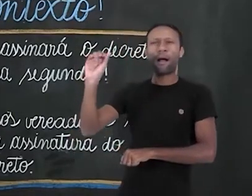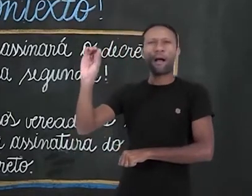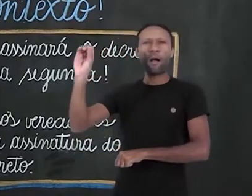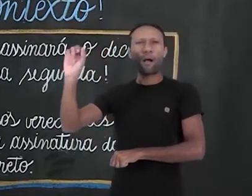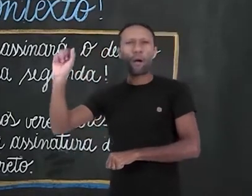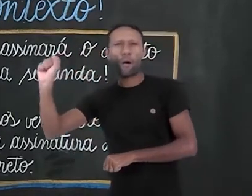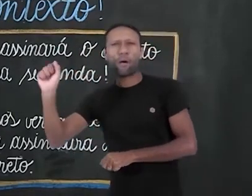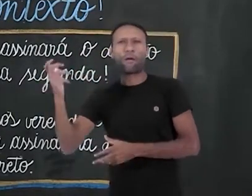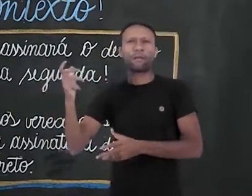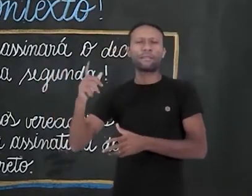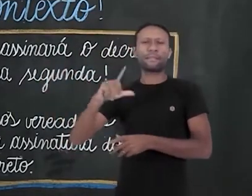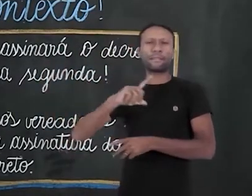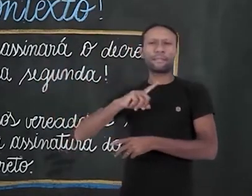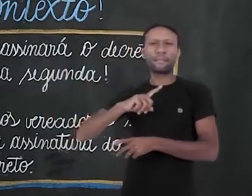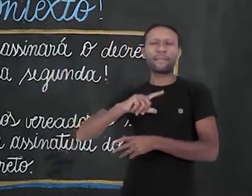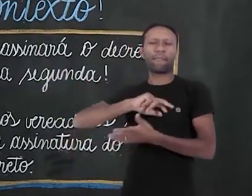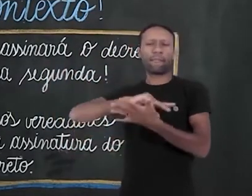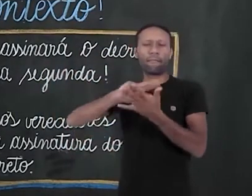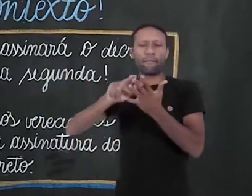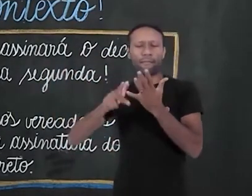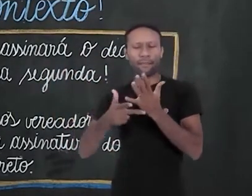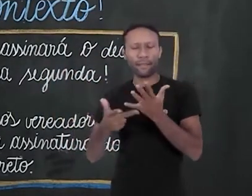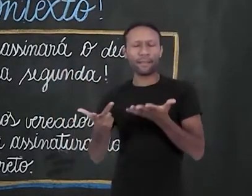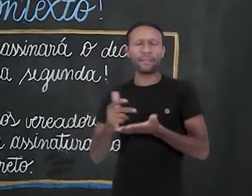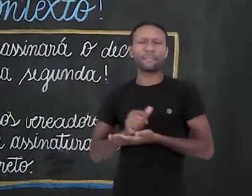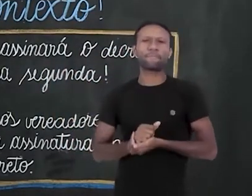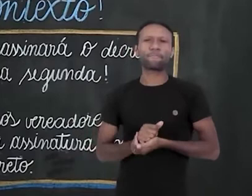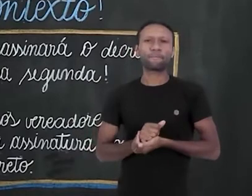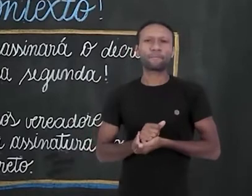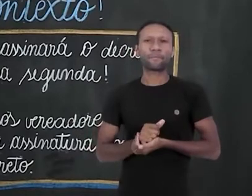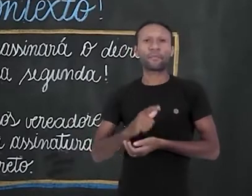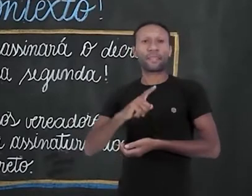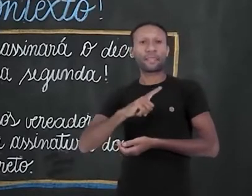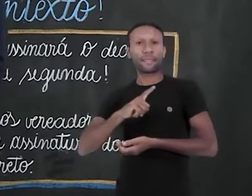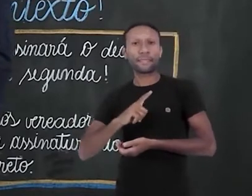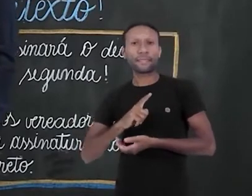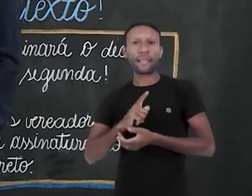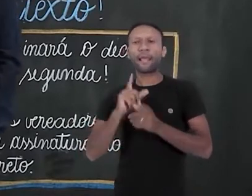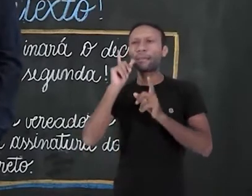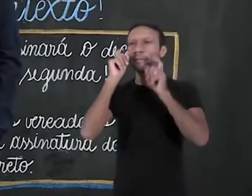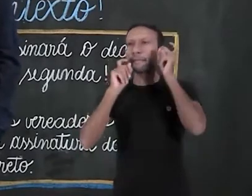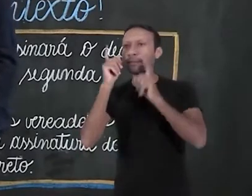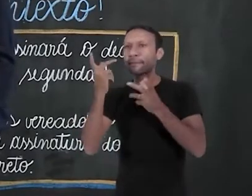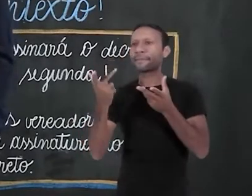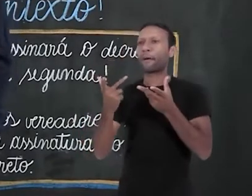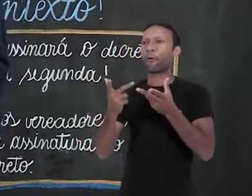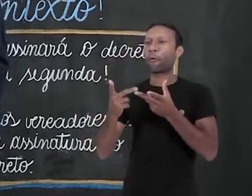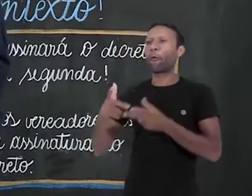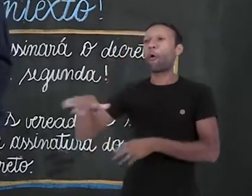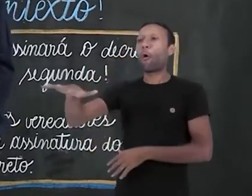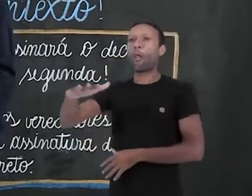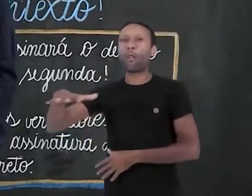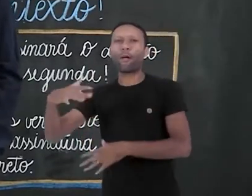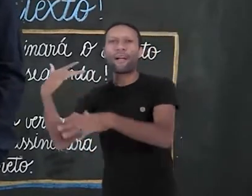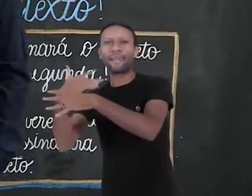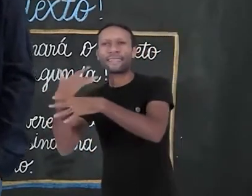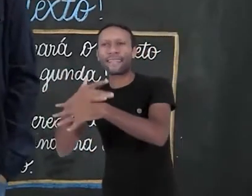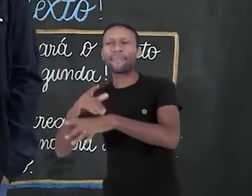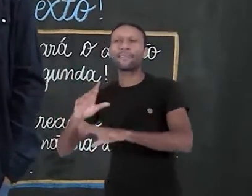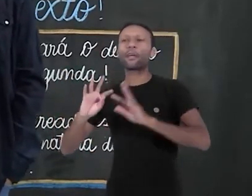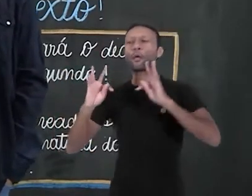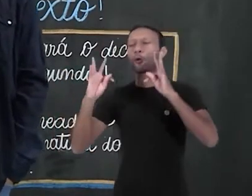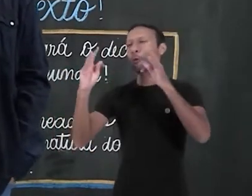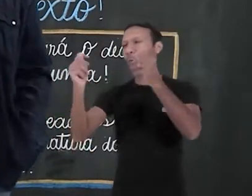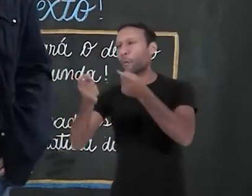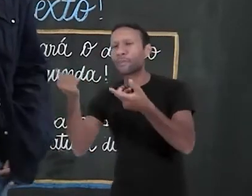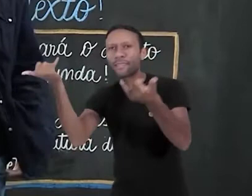tenho o adjetivo inaugurado, que está vindo de uma forma nominal no particípio, eu tenho uma expressão de lugar, como na cidade. Todas essas informações que